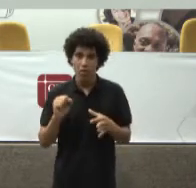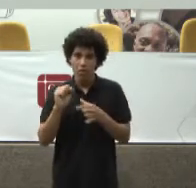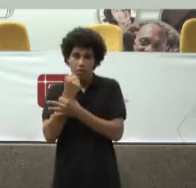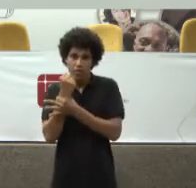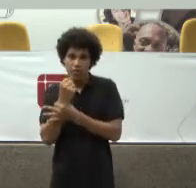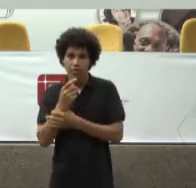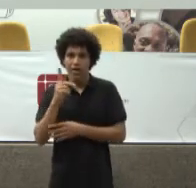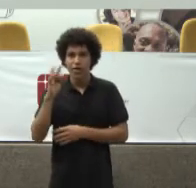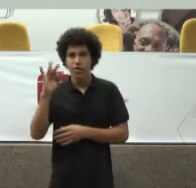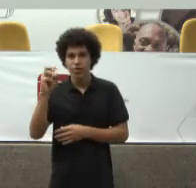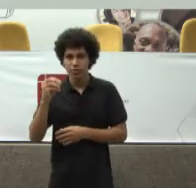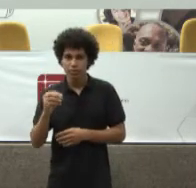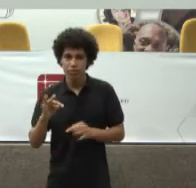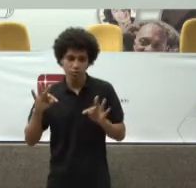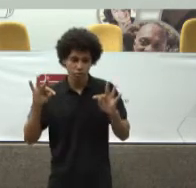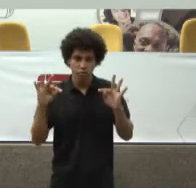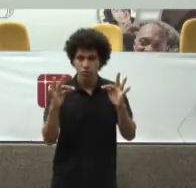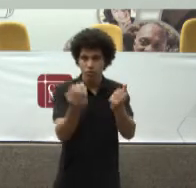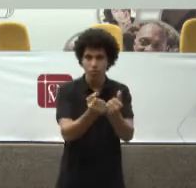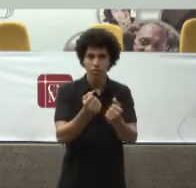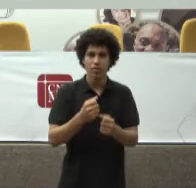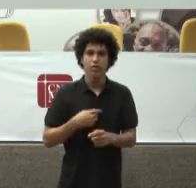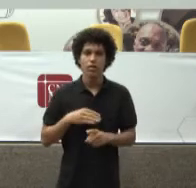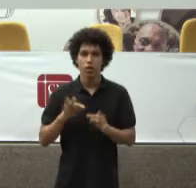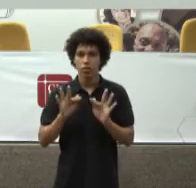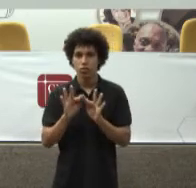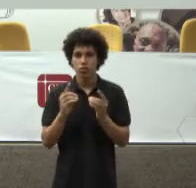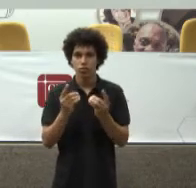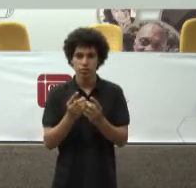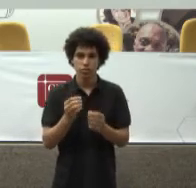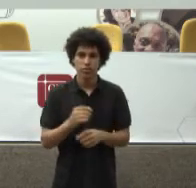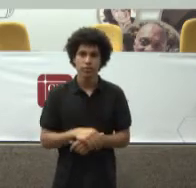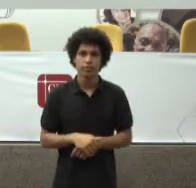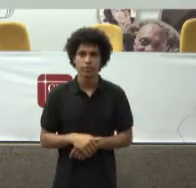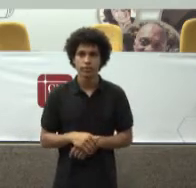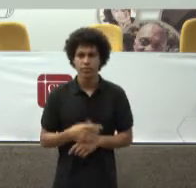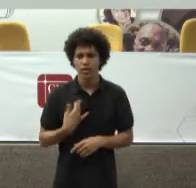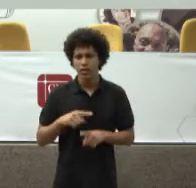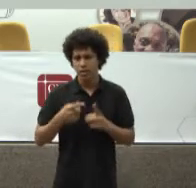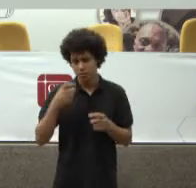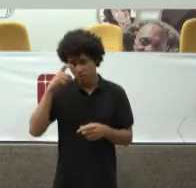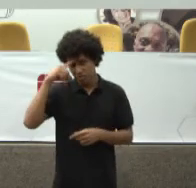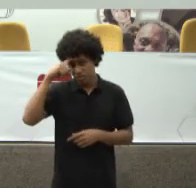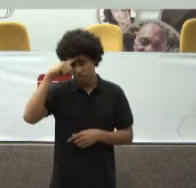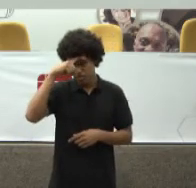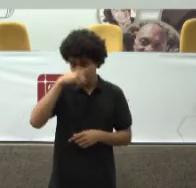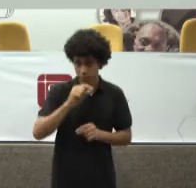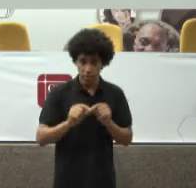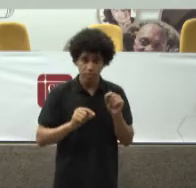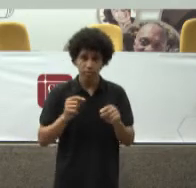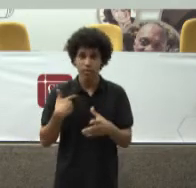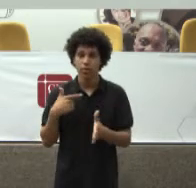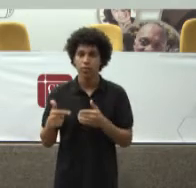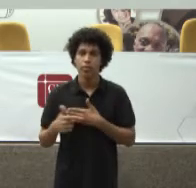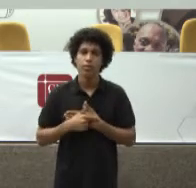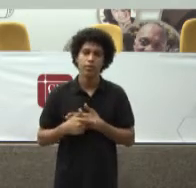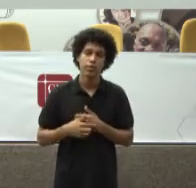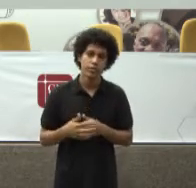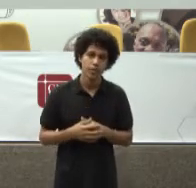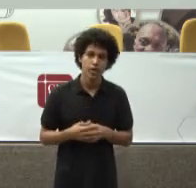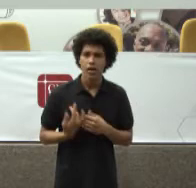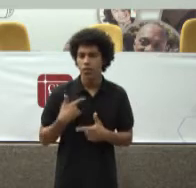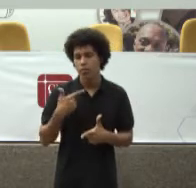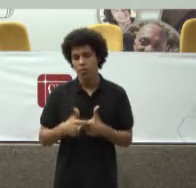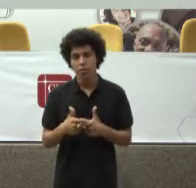constituições Dos direitos Constitucionais Então Essa dificuldade De compreensão Do nosso papel É um problema